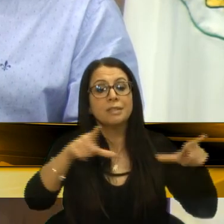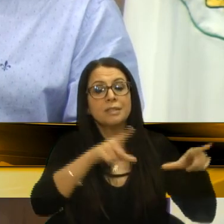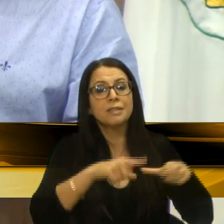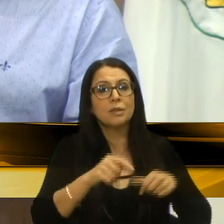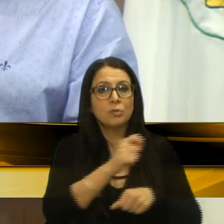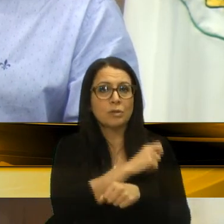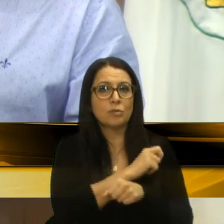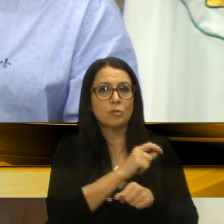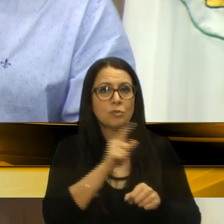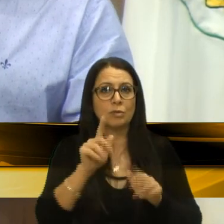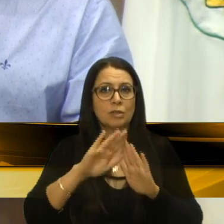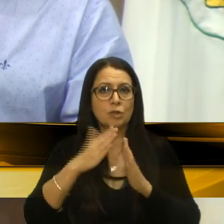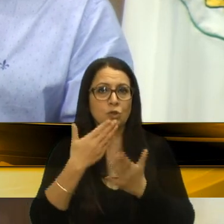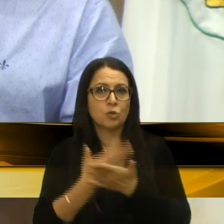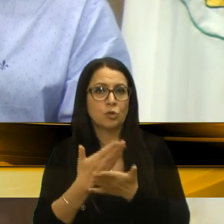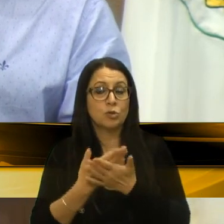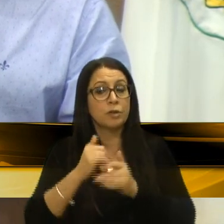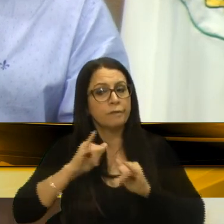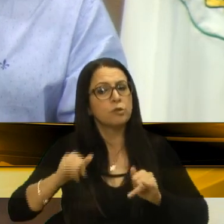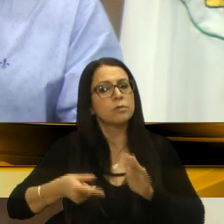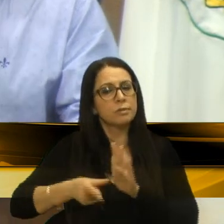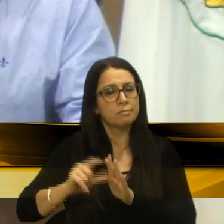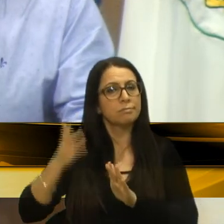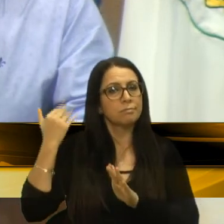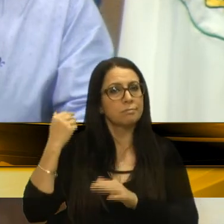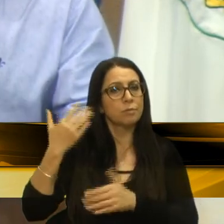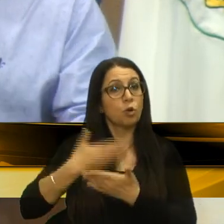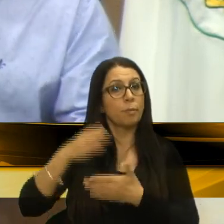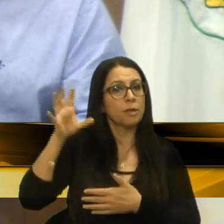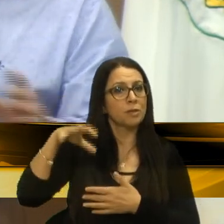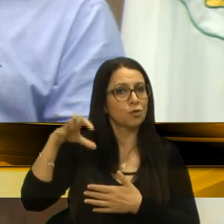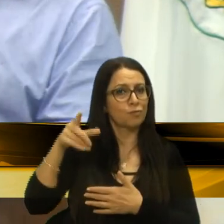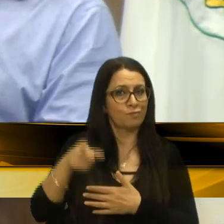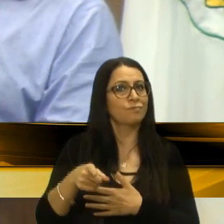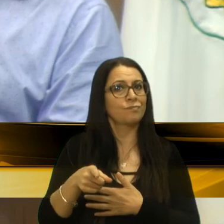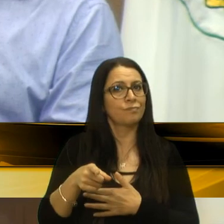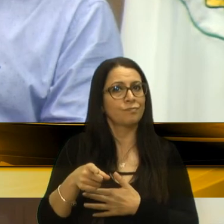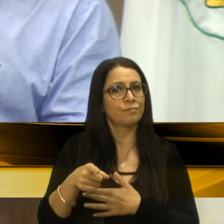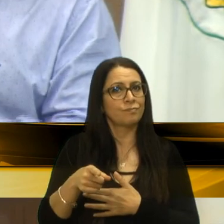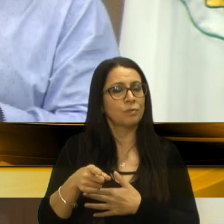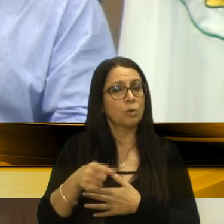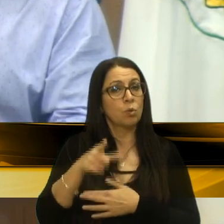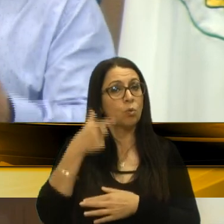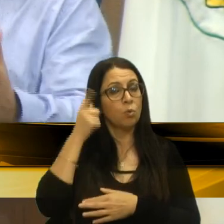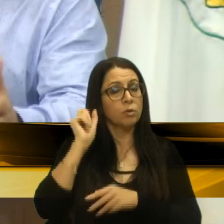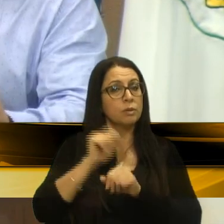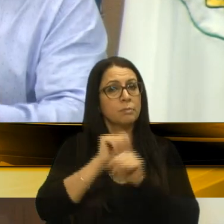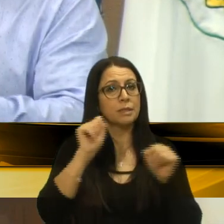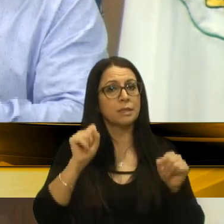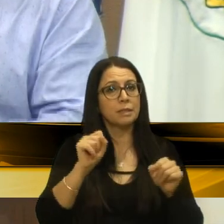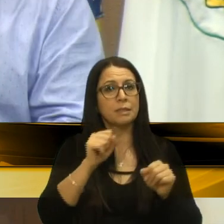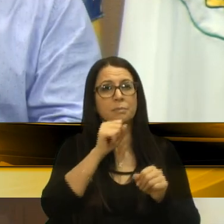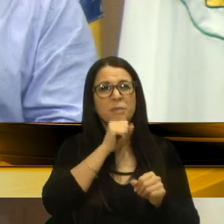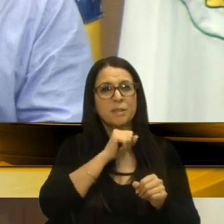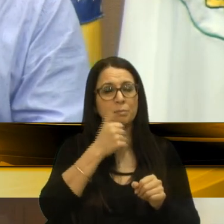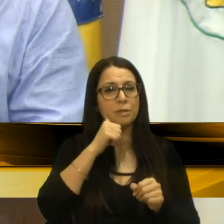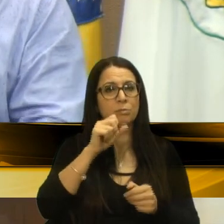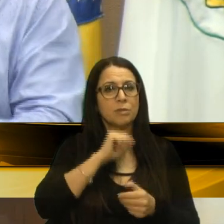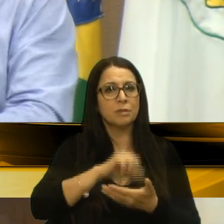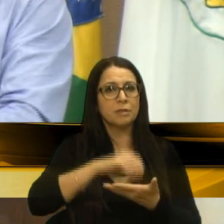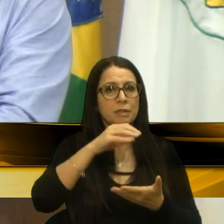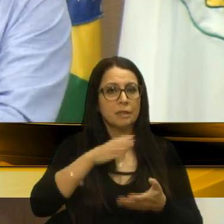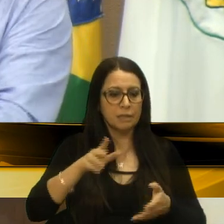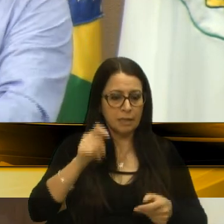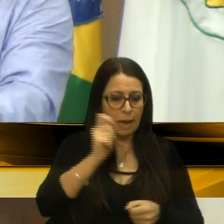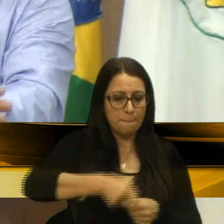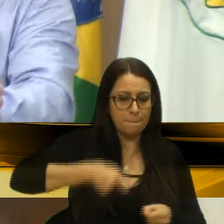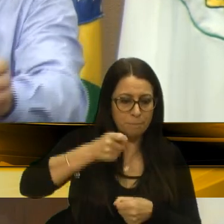lado do colégio, que eu avisei lá atrás, que na época de chuva. Praticamente, ontem pela manhã, uma senhora de idade tinha que ir lá abrir valeta para